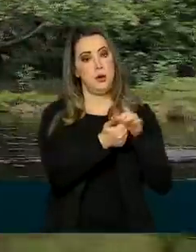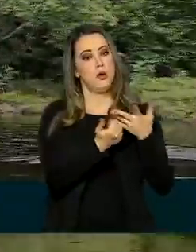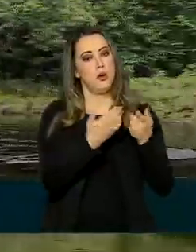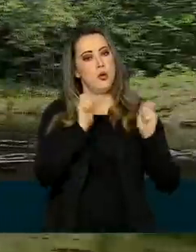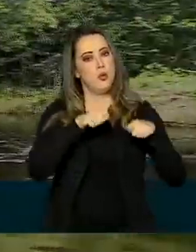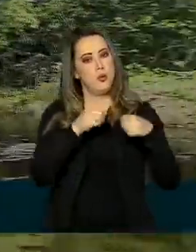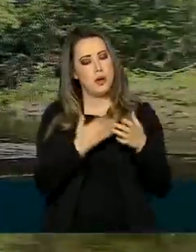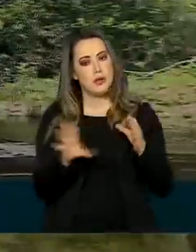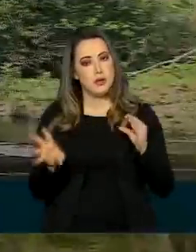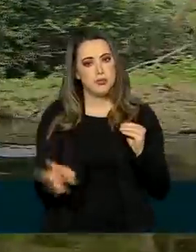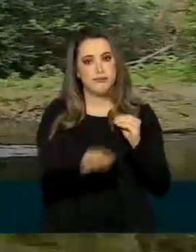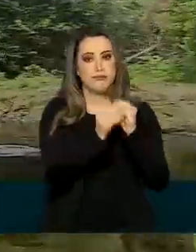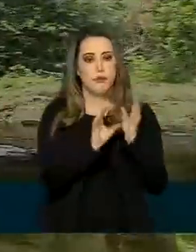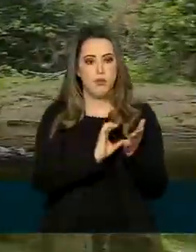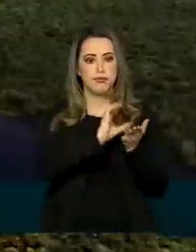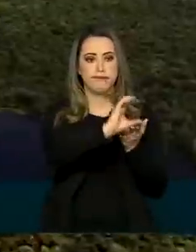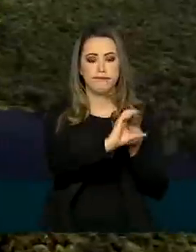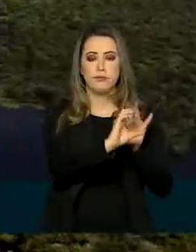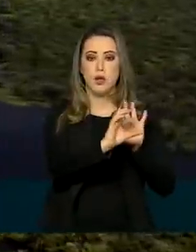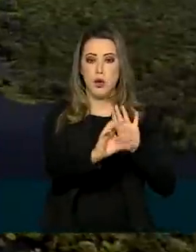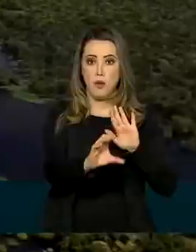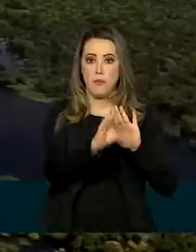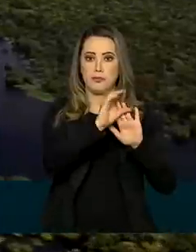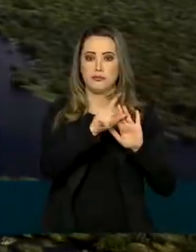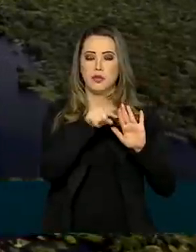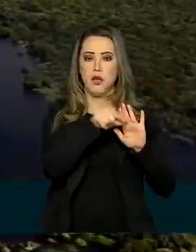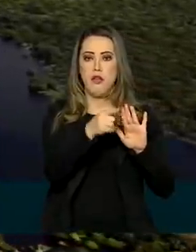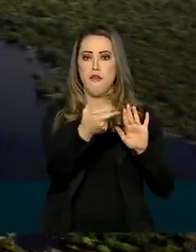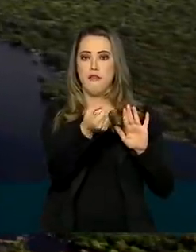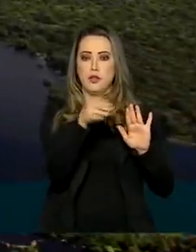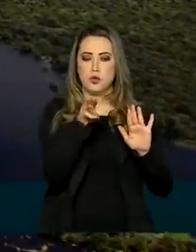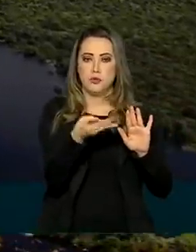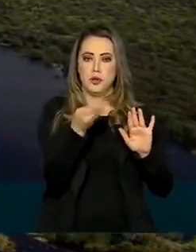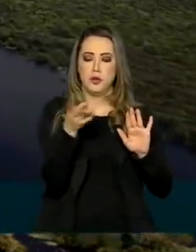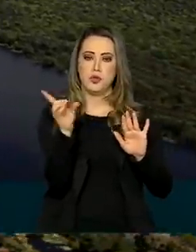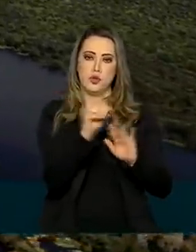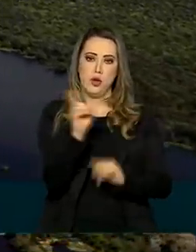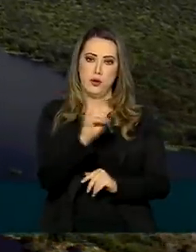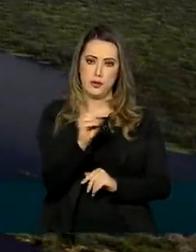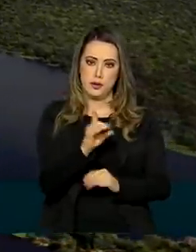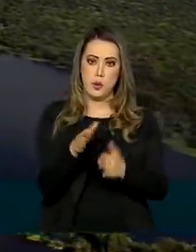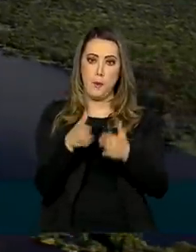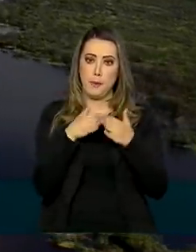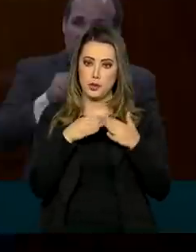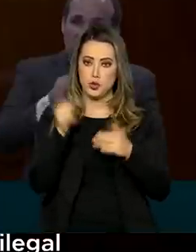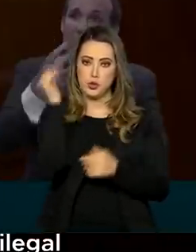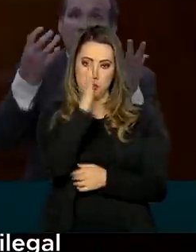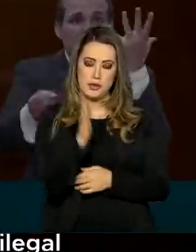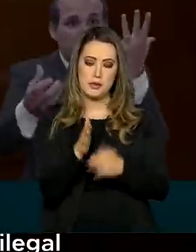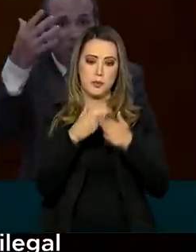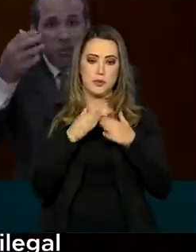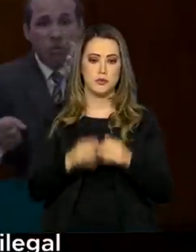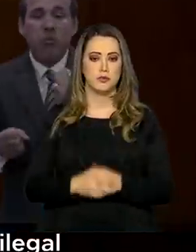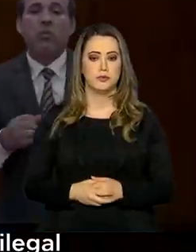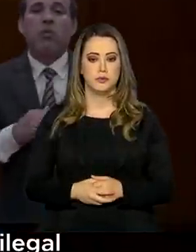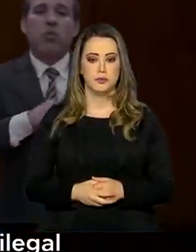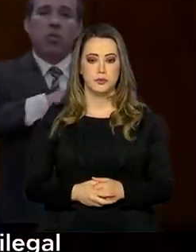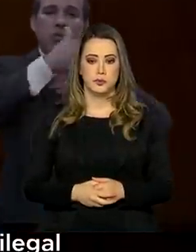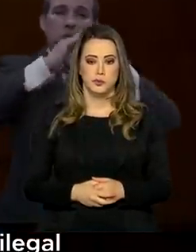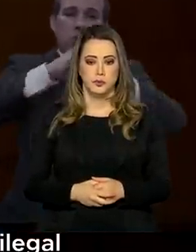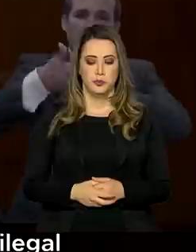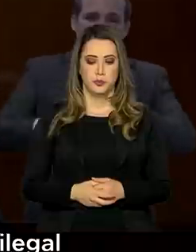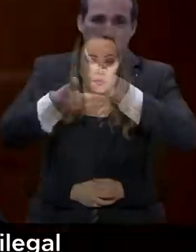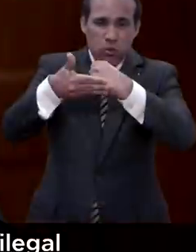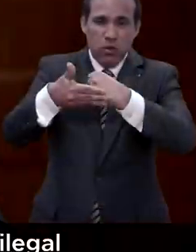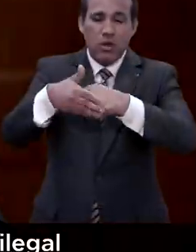com um aporte de 20 milhões de dólares. O pedido pela criação do fundo foi feito pelo Brasil. O desenvolvimento